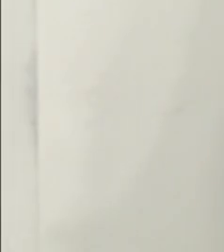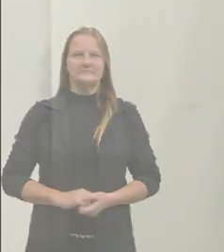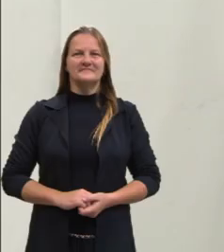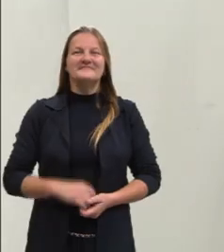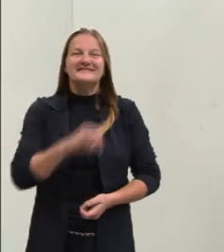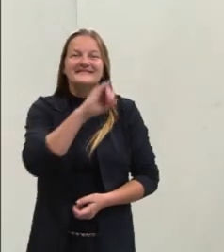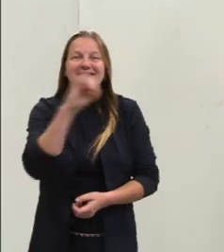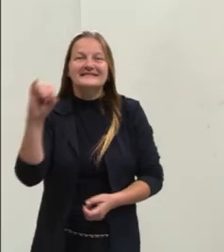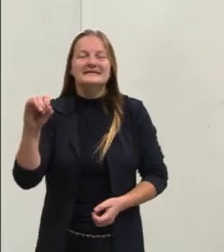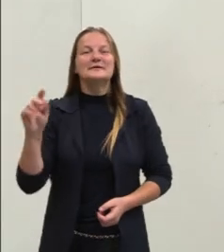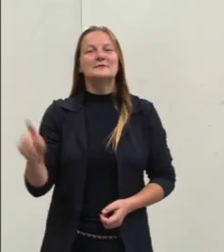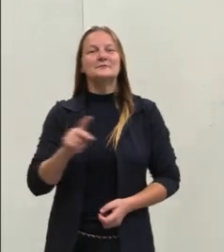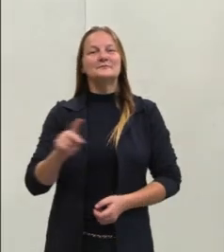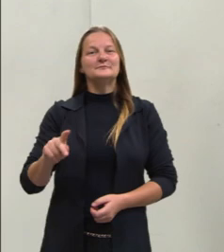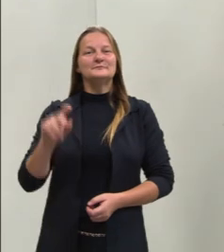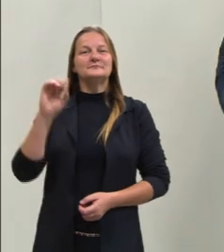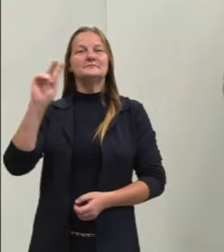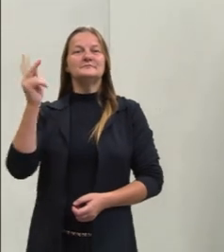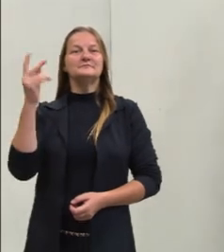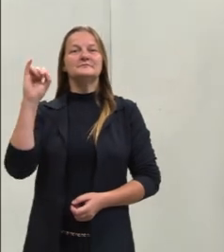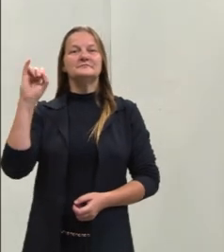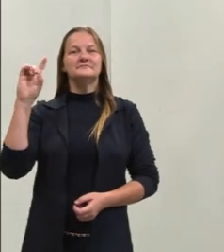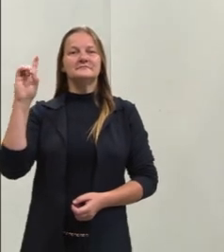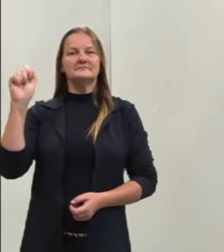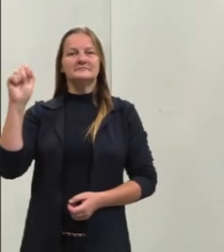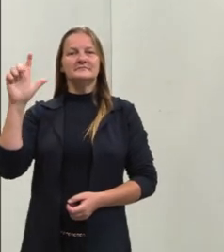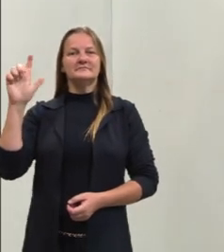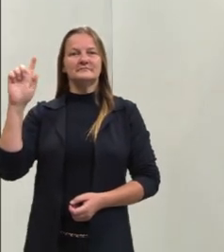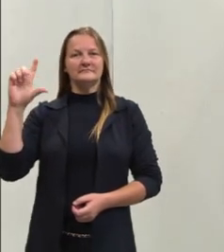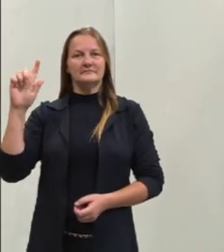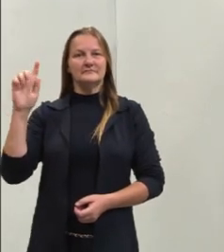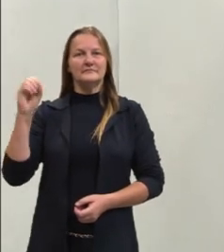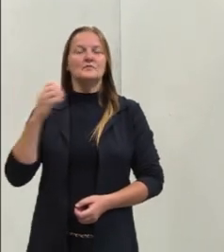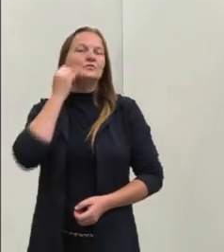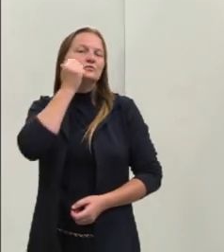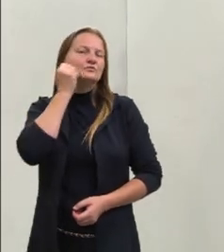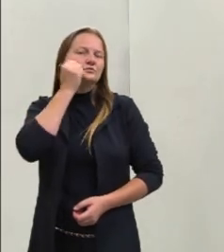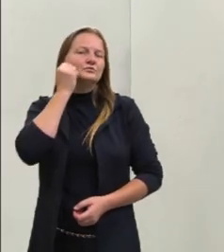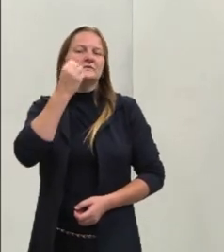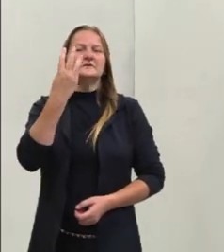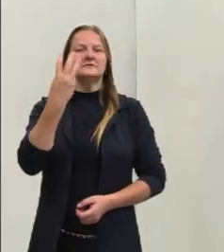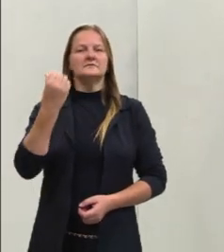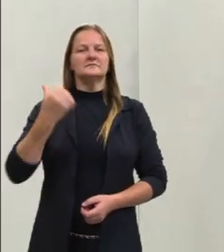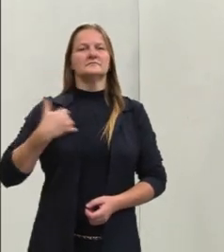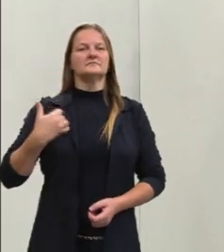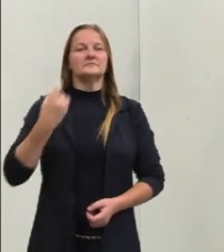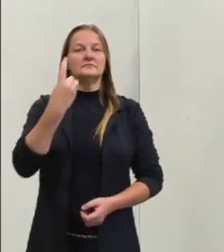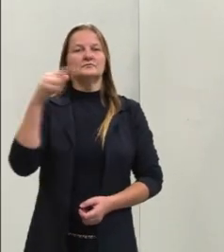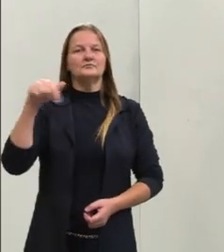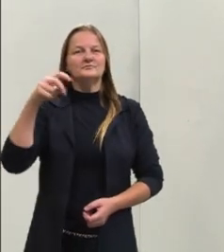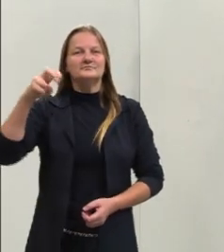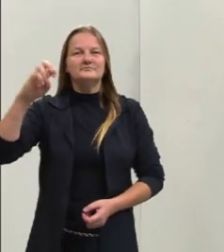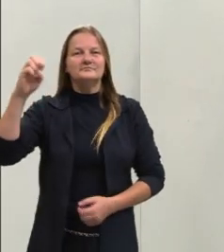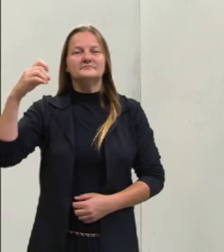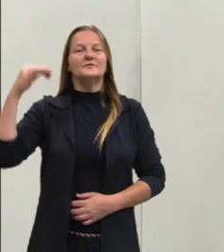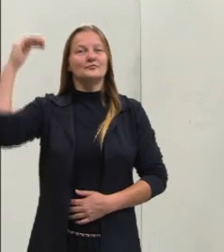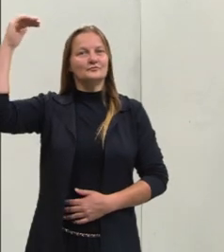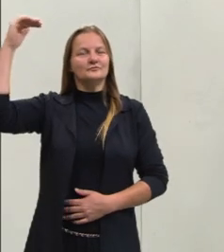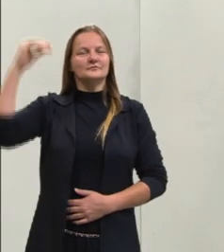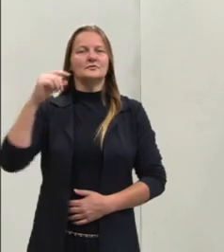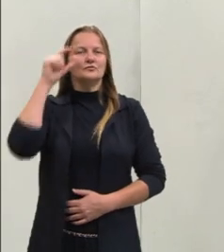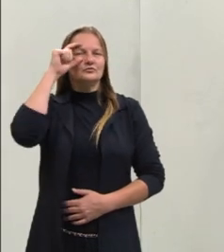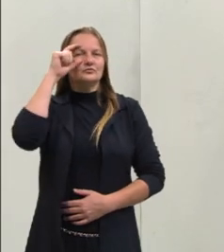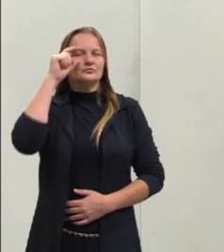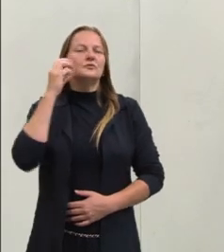Olá, eu sou o professor Hidalgo, tenho 36 anos, sou negro, 1,75m, tenho barba, uso